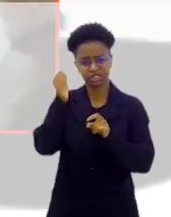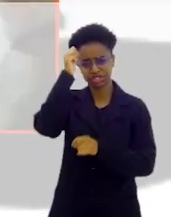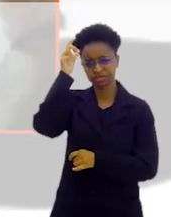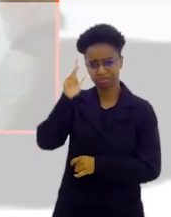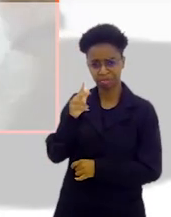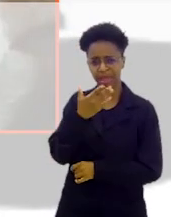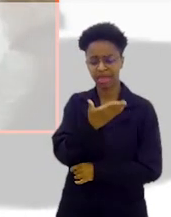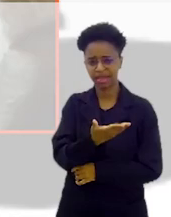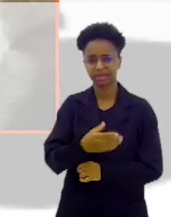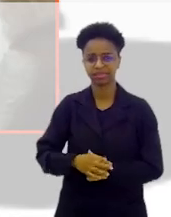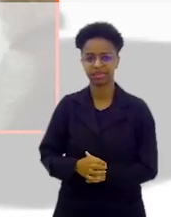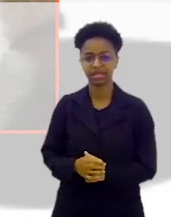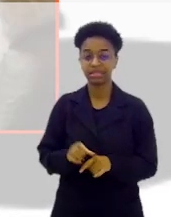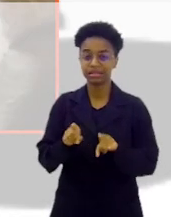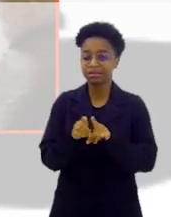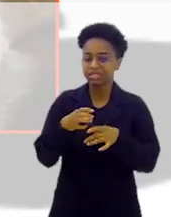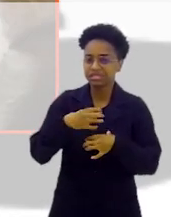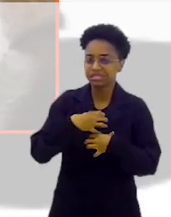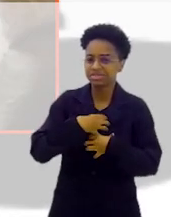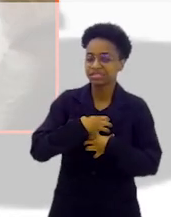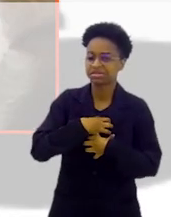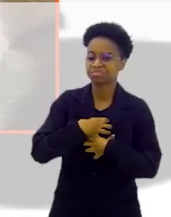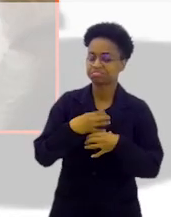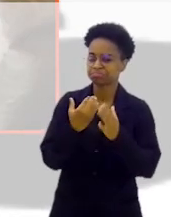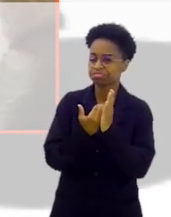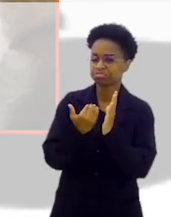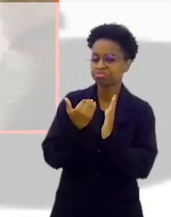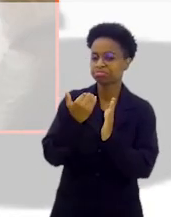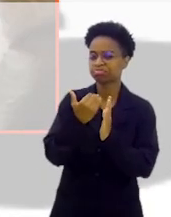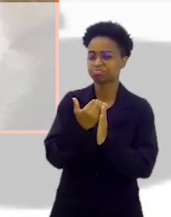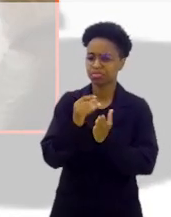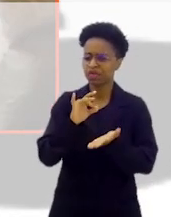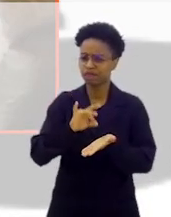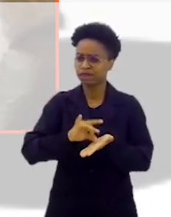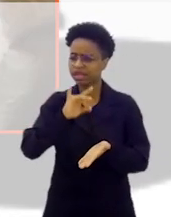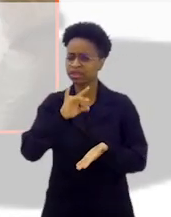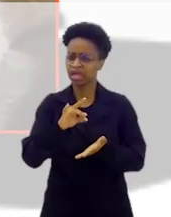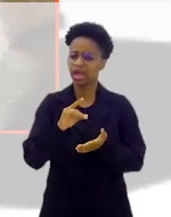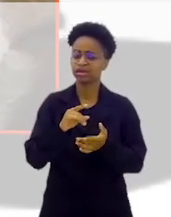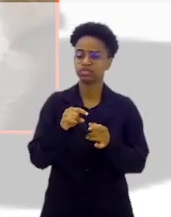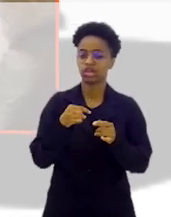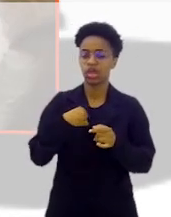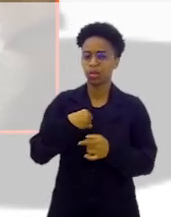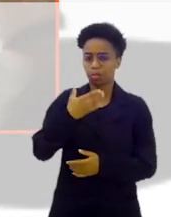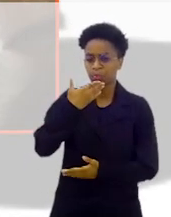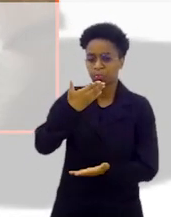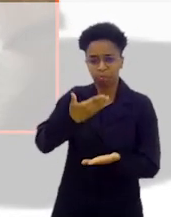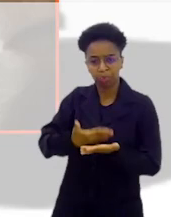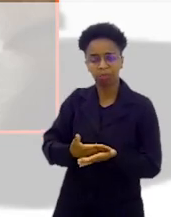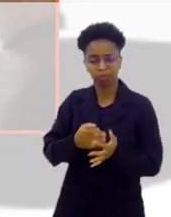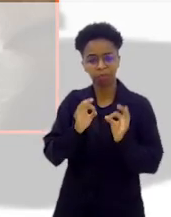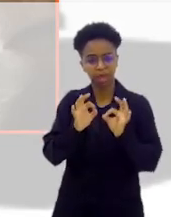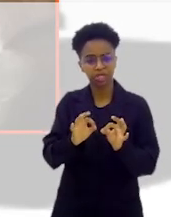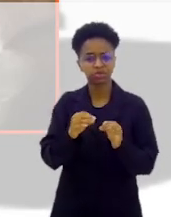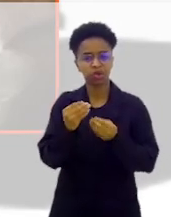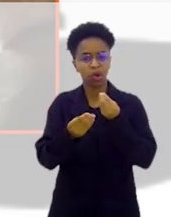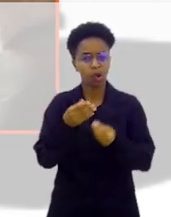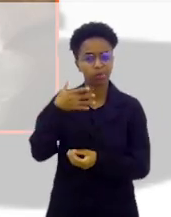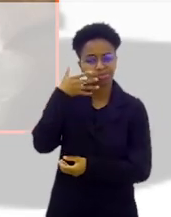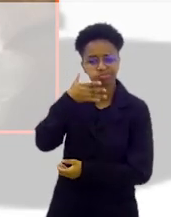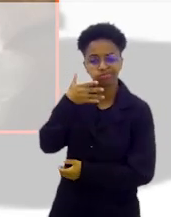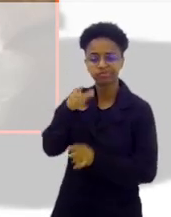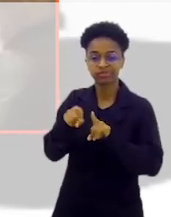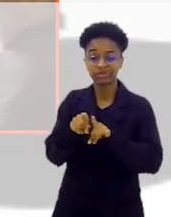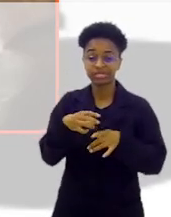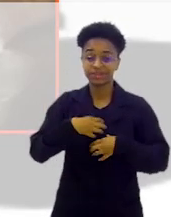perspicaz como você é, um sentimento muito grande de originalidade, naturalidade. Eu fiquei impressionado com